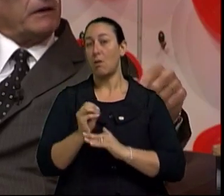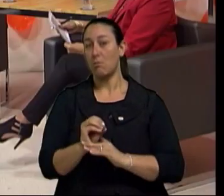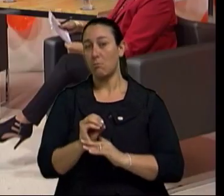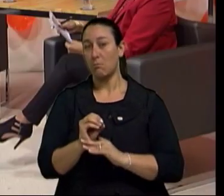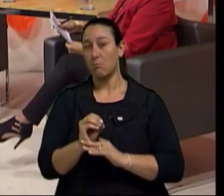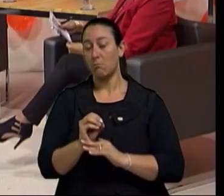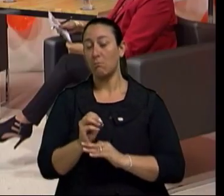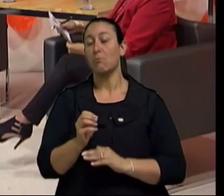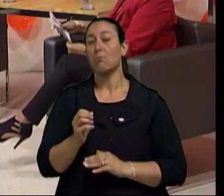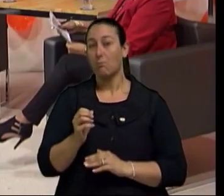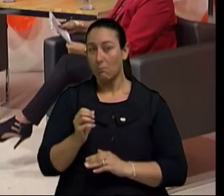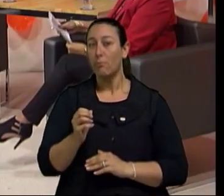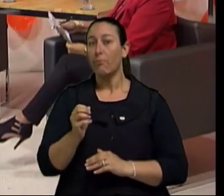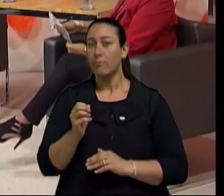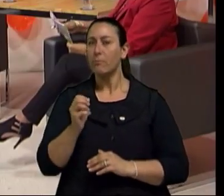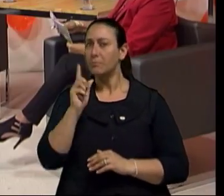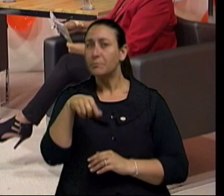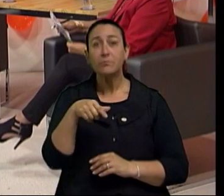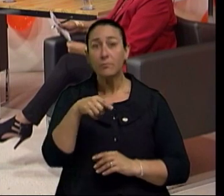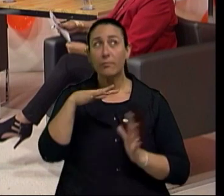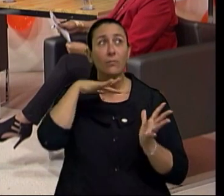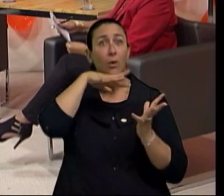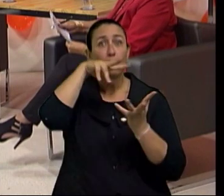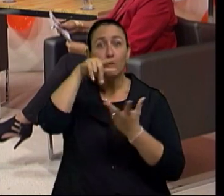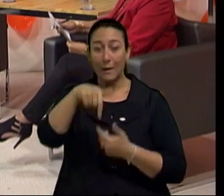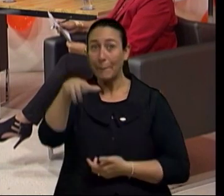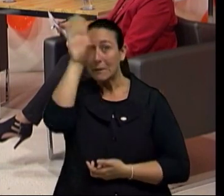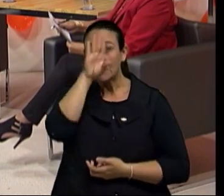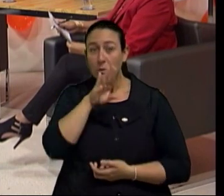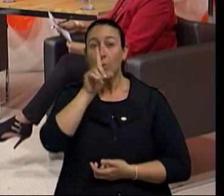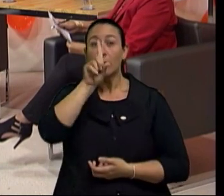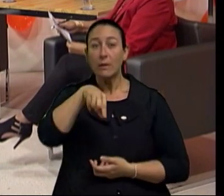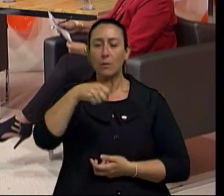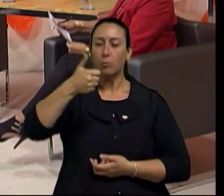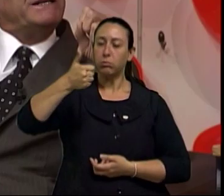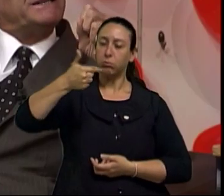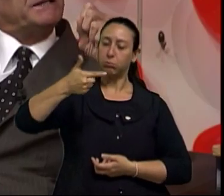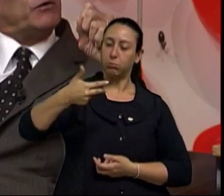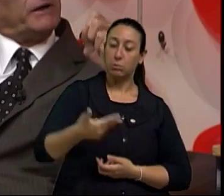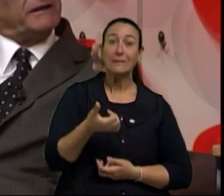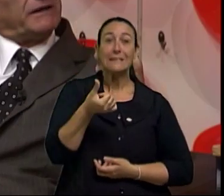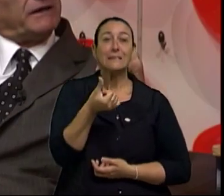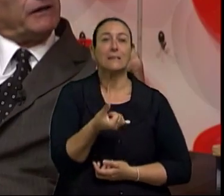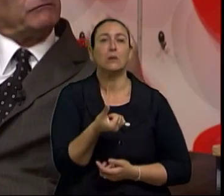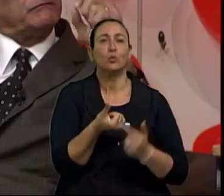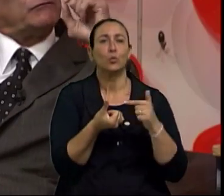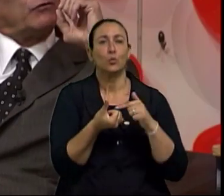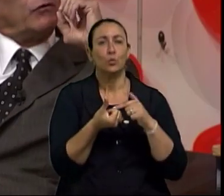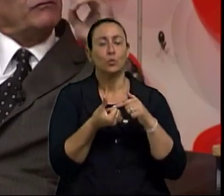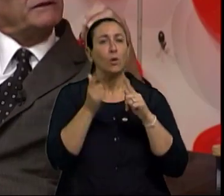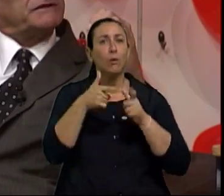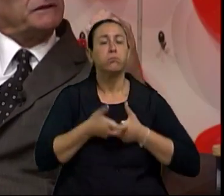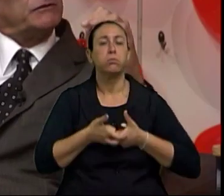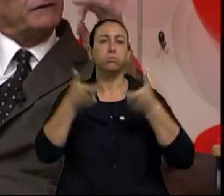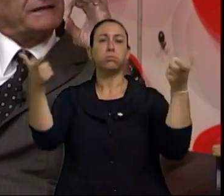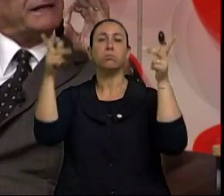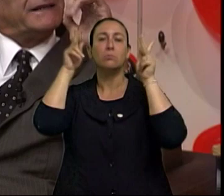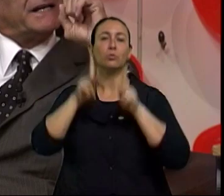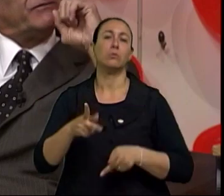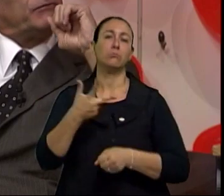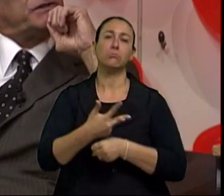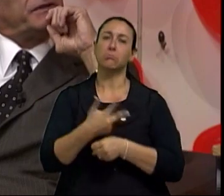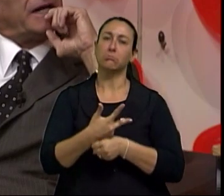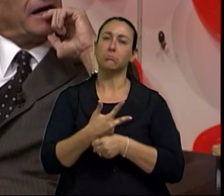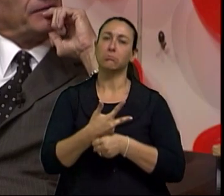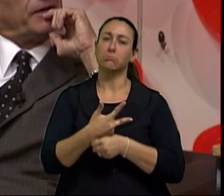população, hein? Sexta população do mundo em número de idosos. Mas para 2050, eu estou convencido que